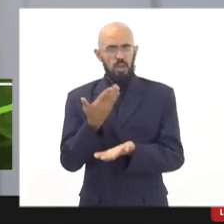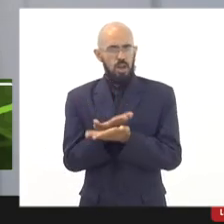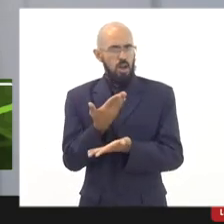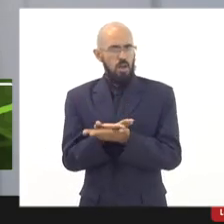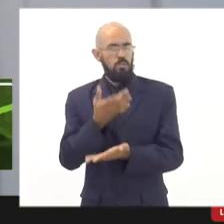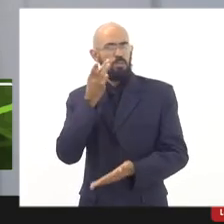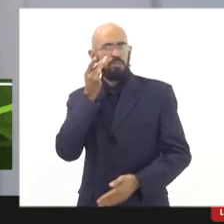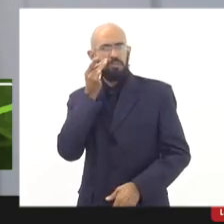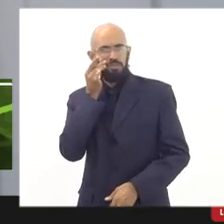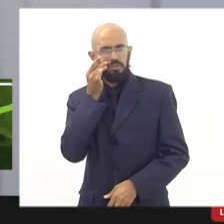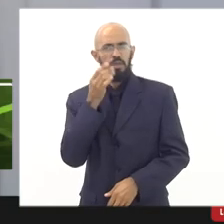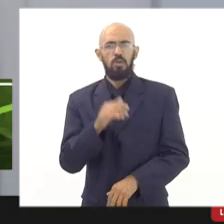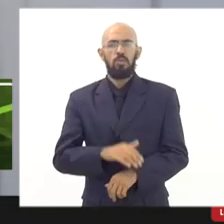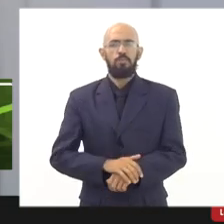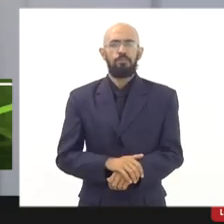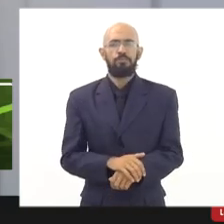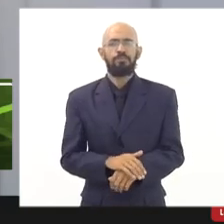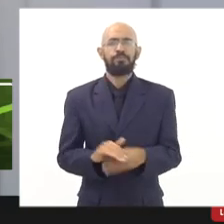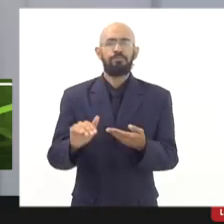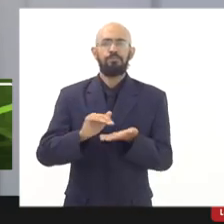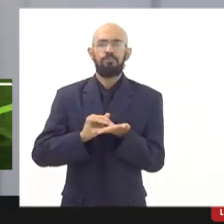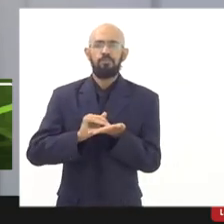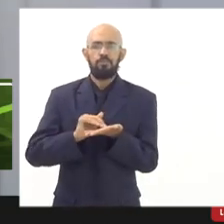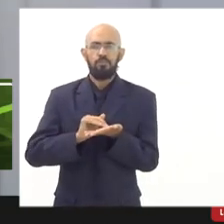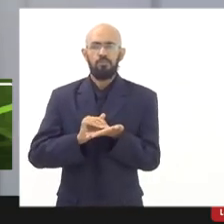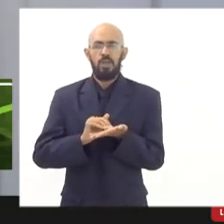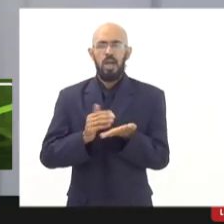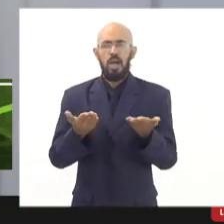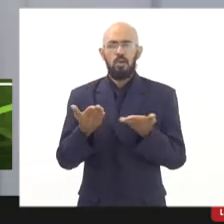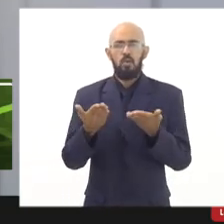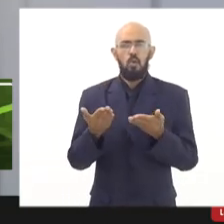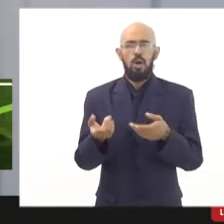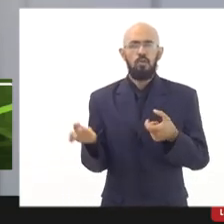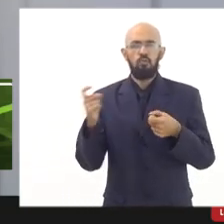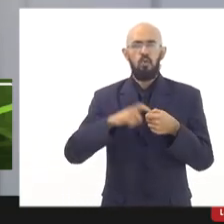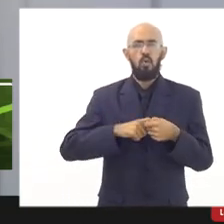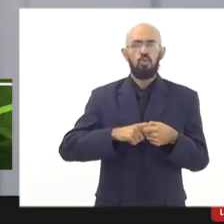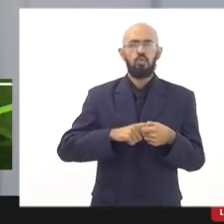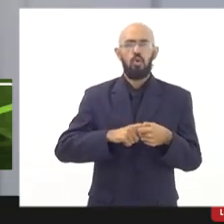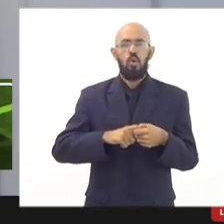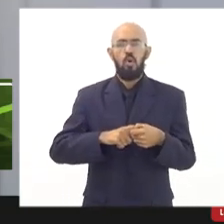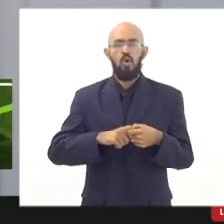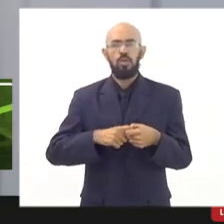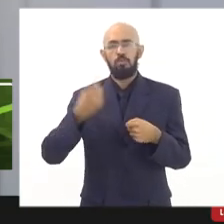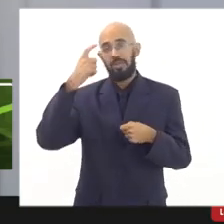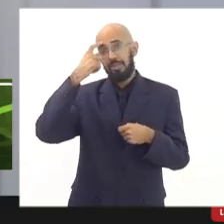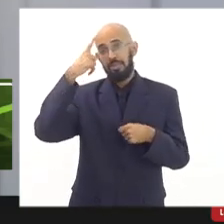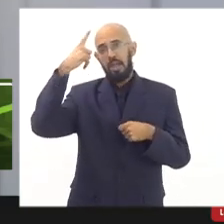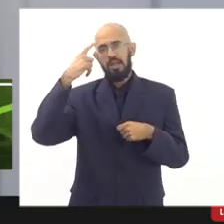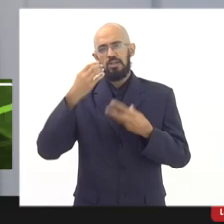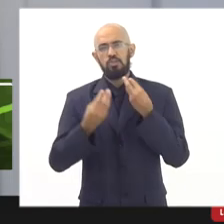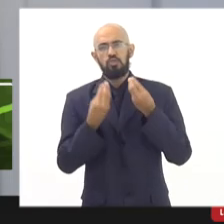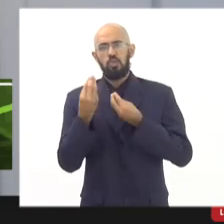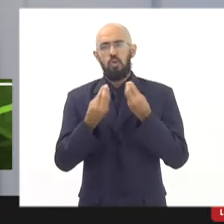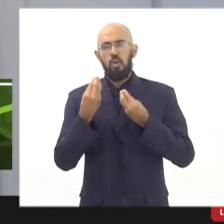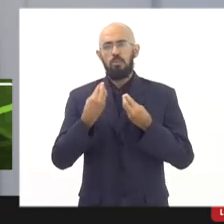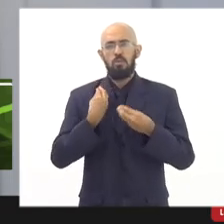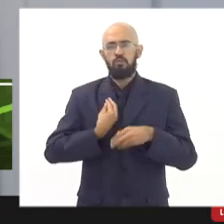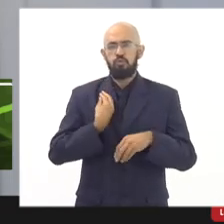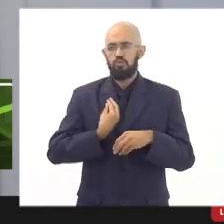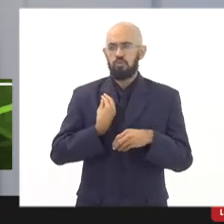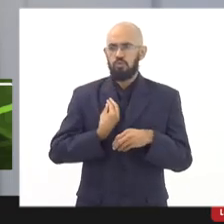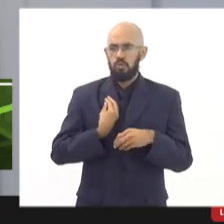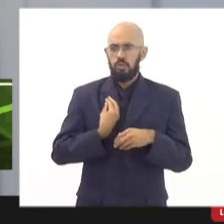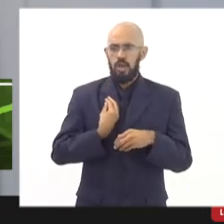e a Secretaria agora voltou a ter uma ideia de como é funcionar o estatismo de alunos por